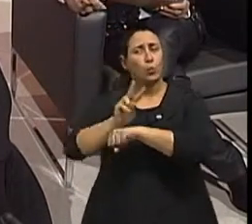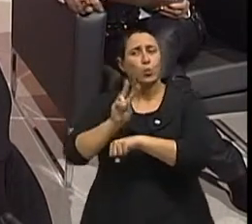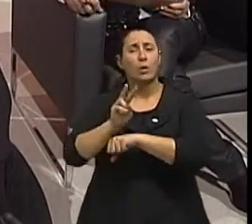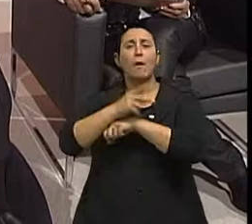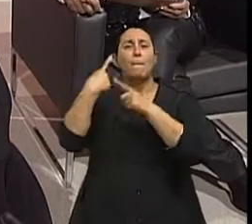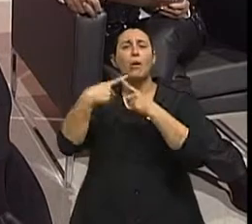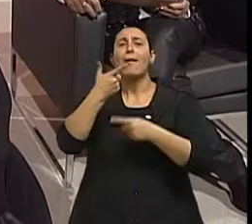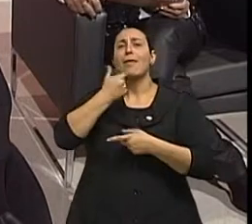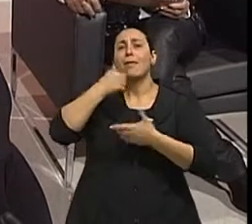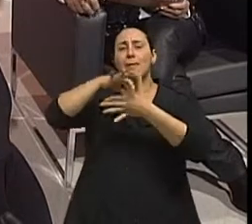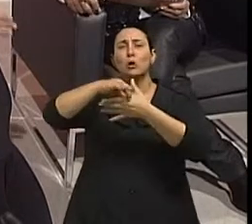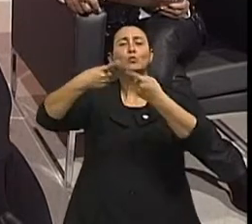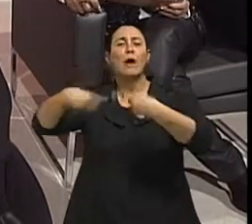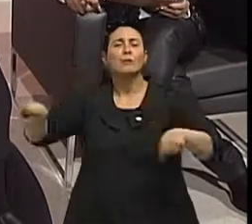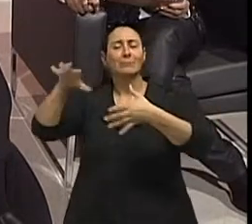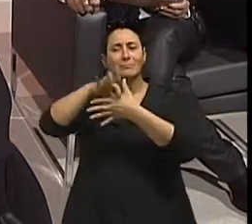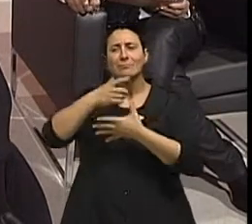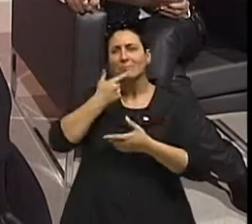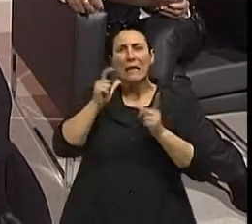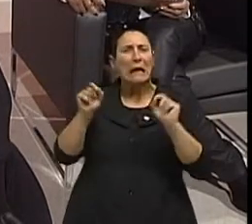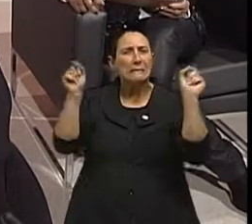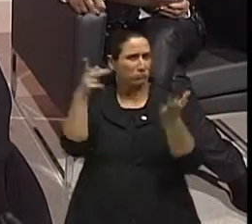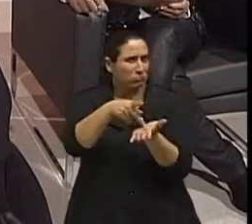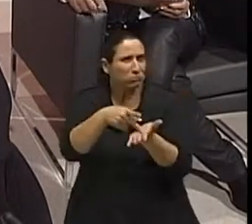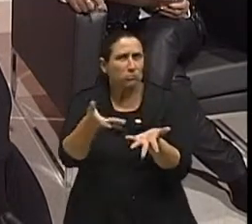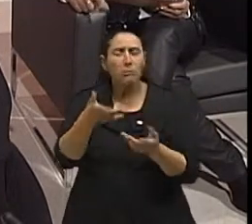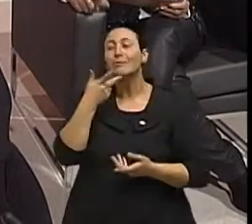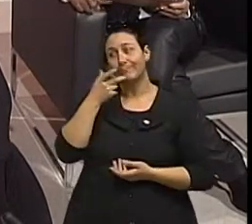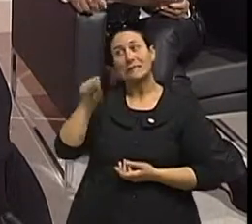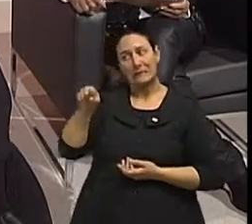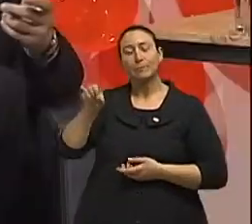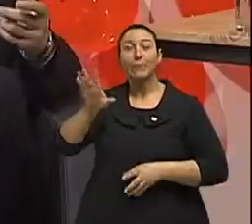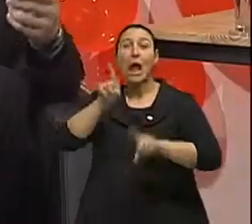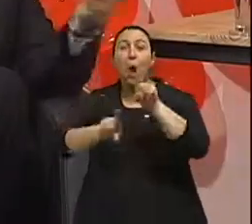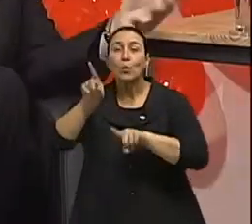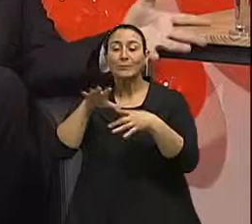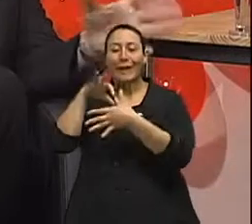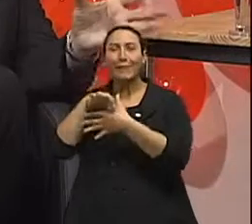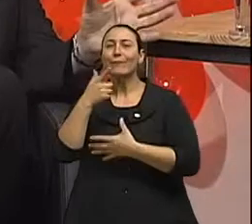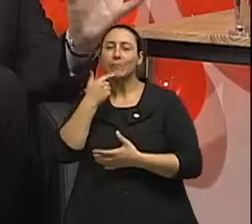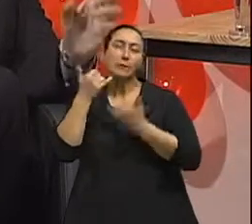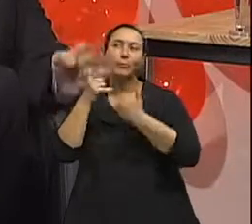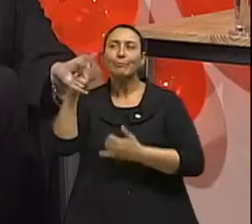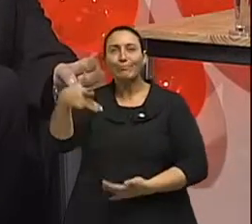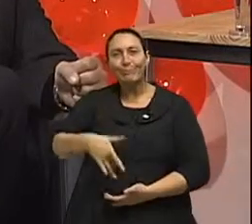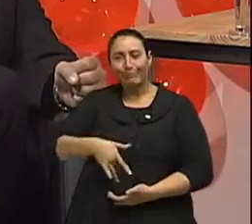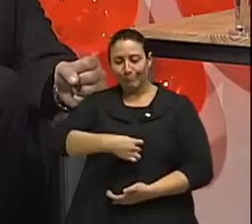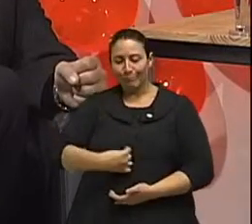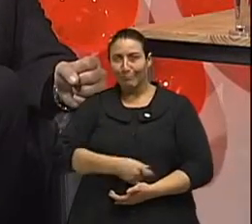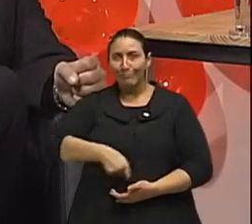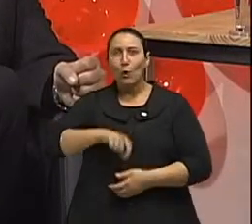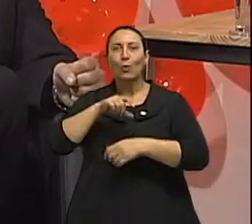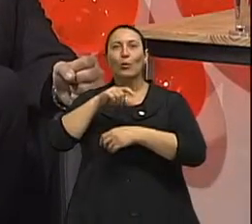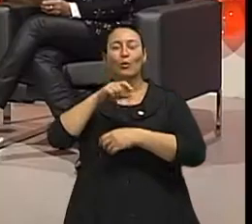consumo de carne vermelha está associado, sim, aumento de alguns tipos de tumor. O intestino, particularmente, é um dos mais...